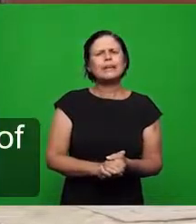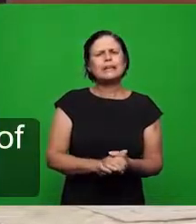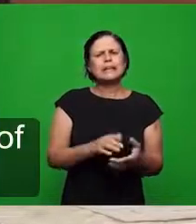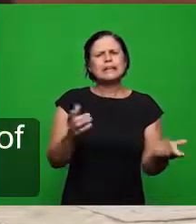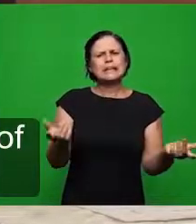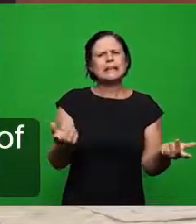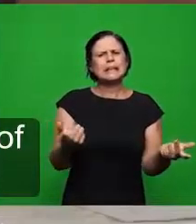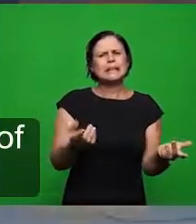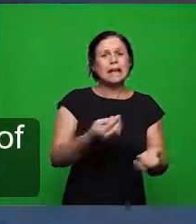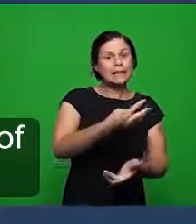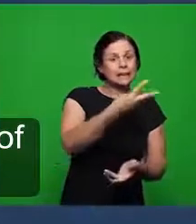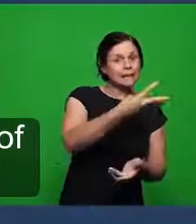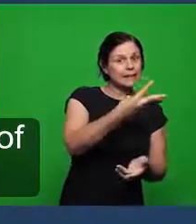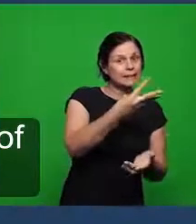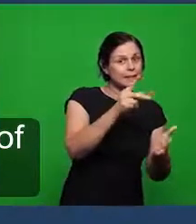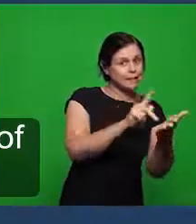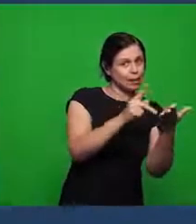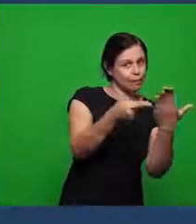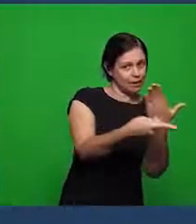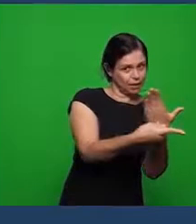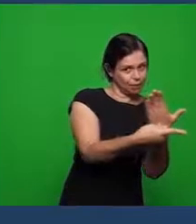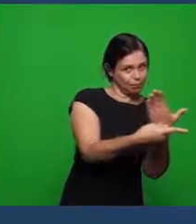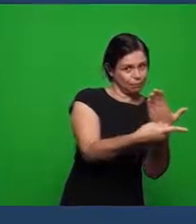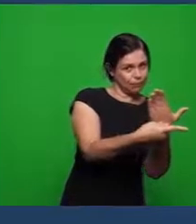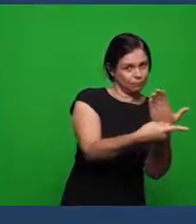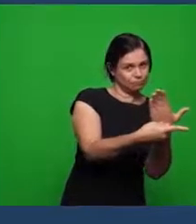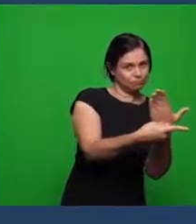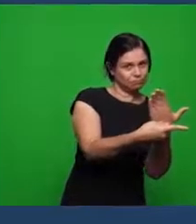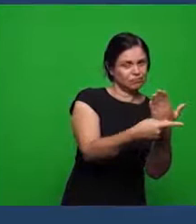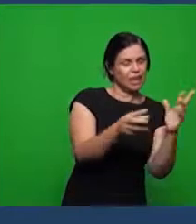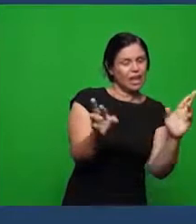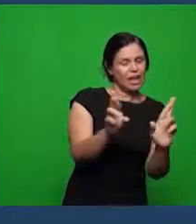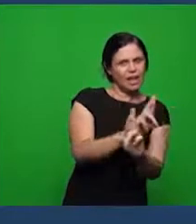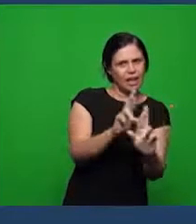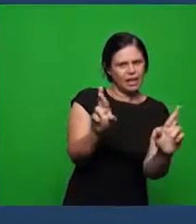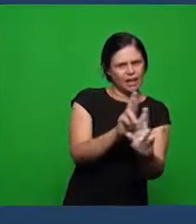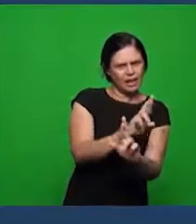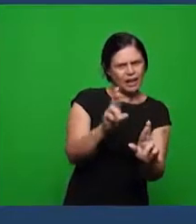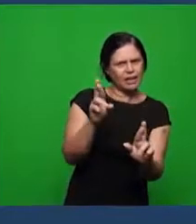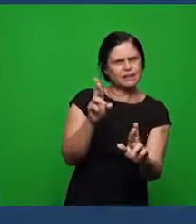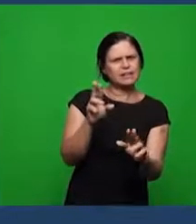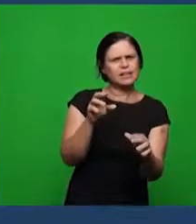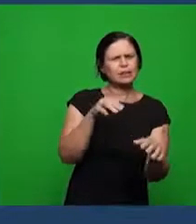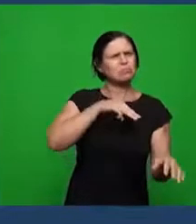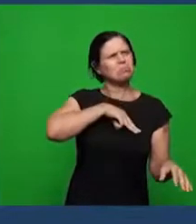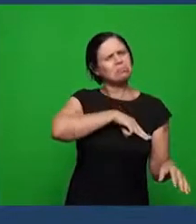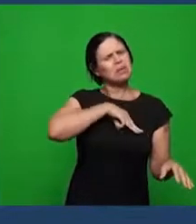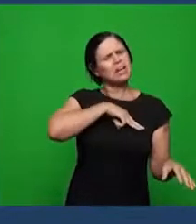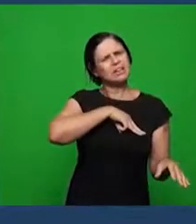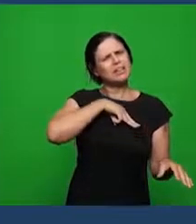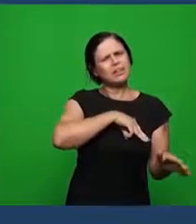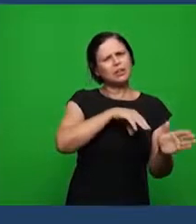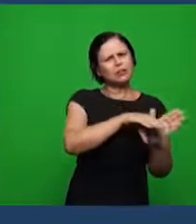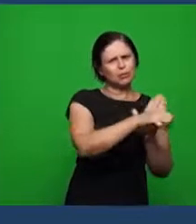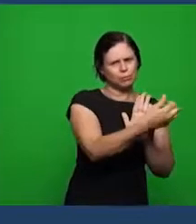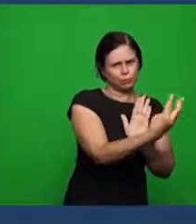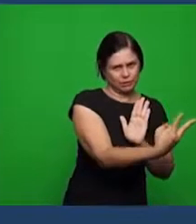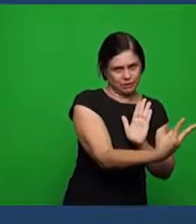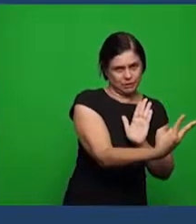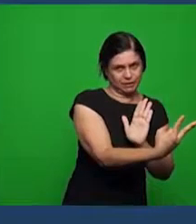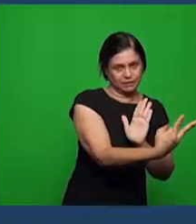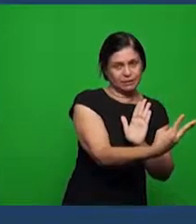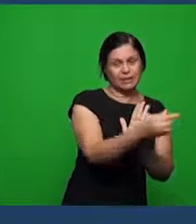entre a terceira parábola do reino citada pelo senhor Jesus no capítulo 13 do evangelho de Mateus